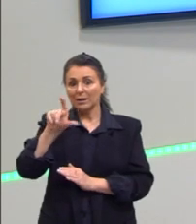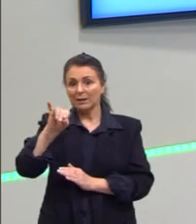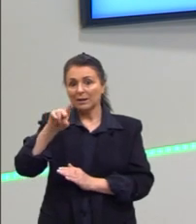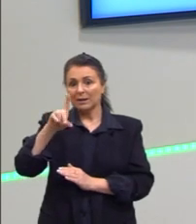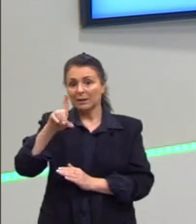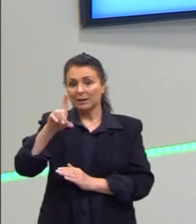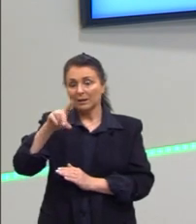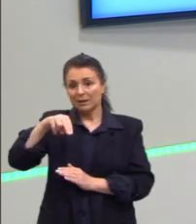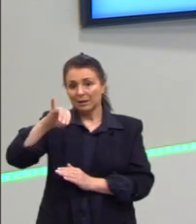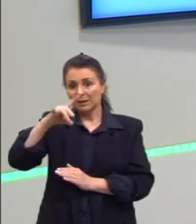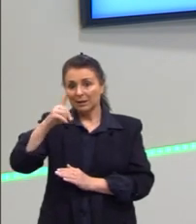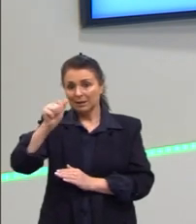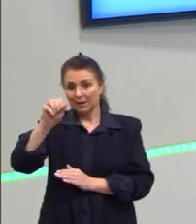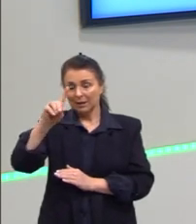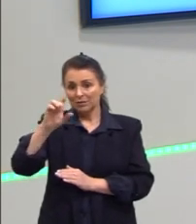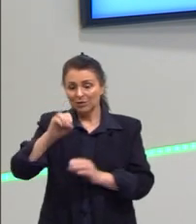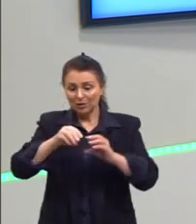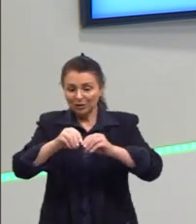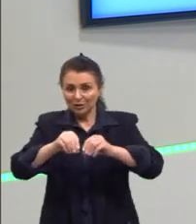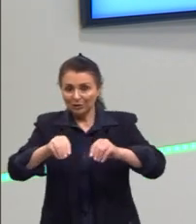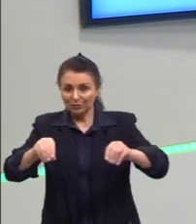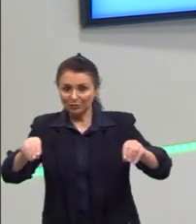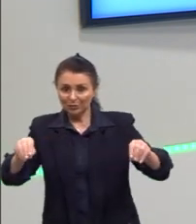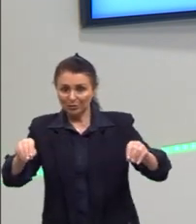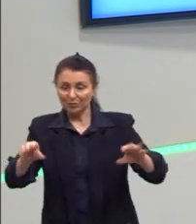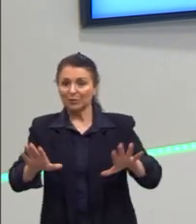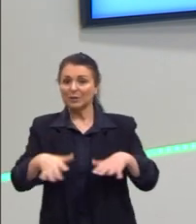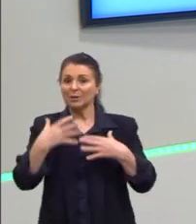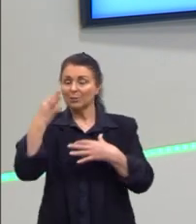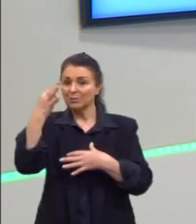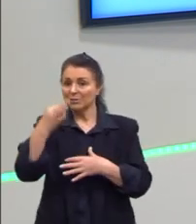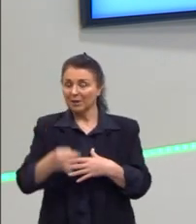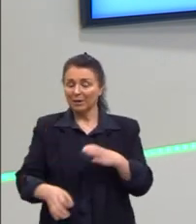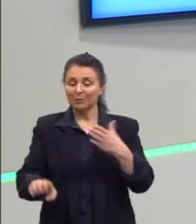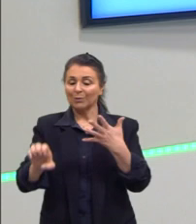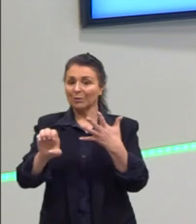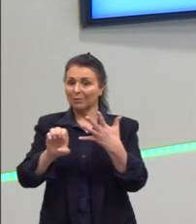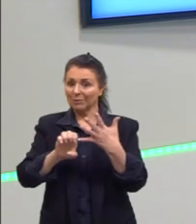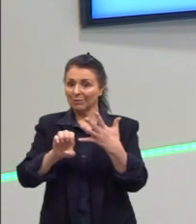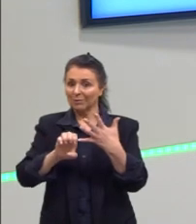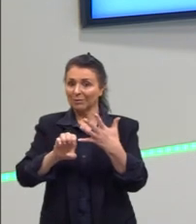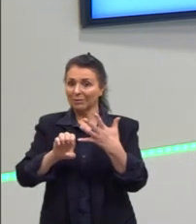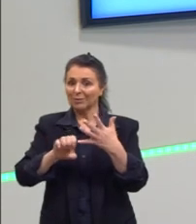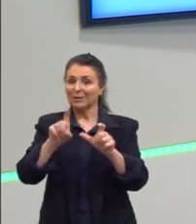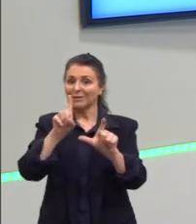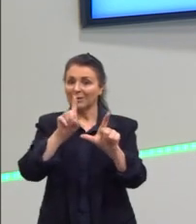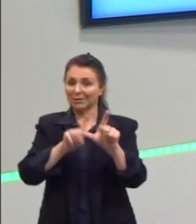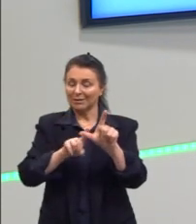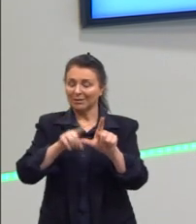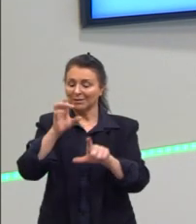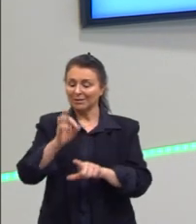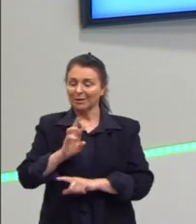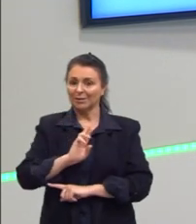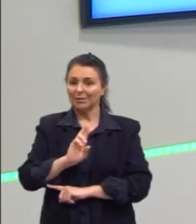que nós queríamos que acontecesse. Então, essa questão alternativa E era a alternativa correta.